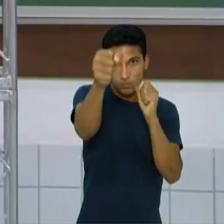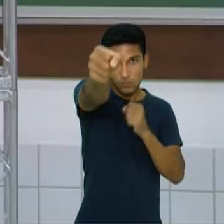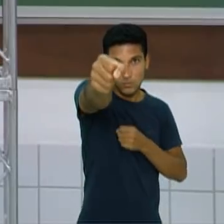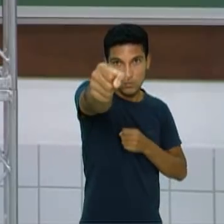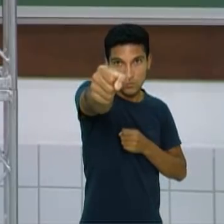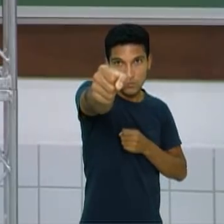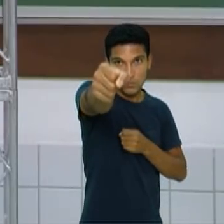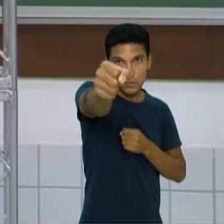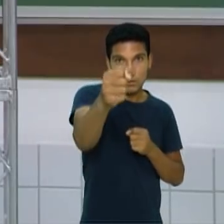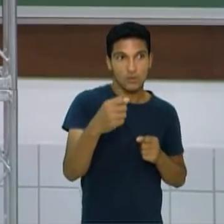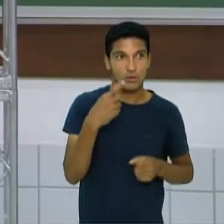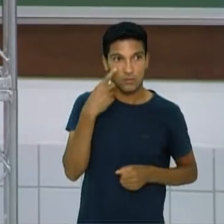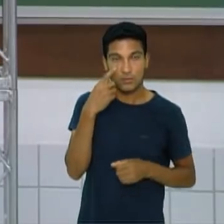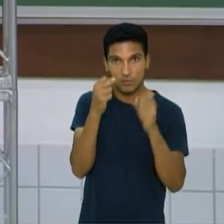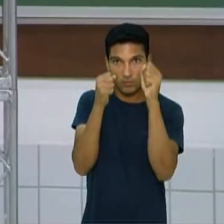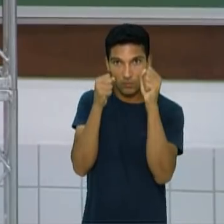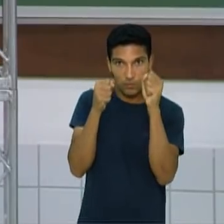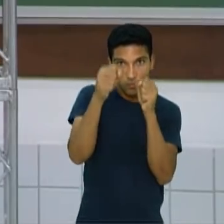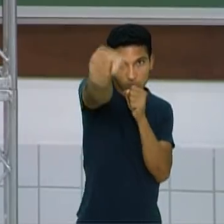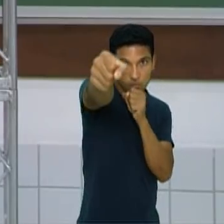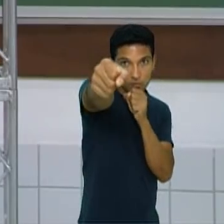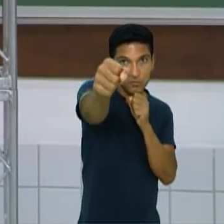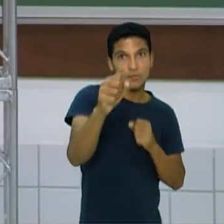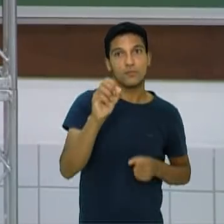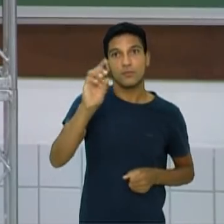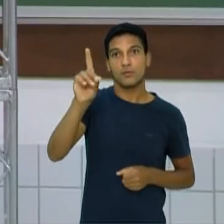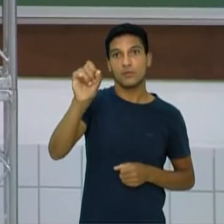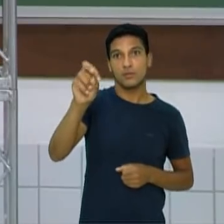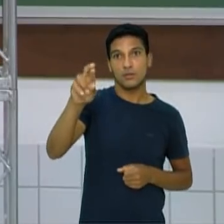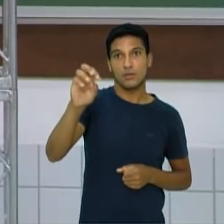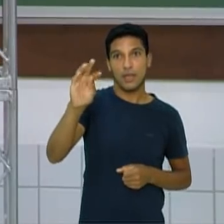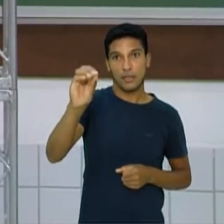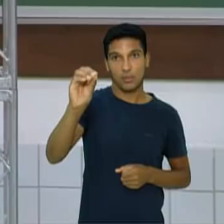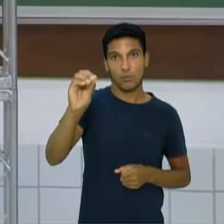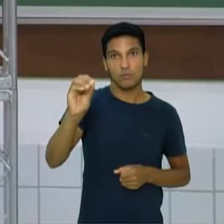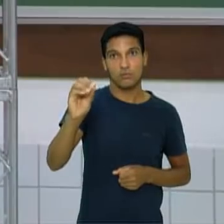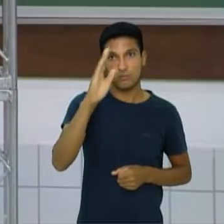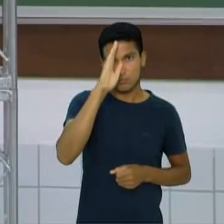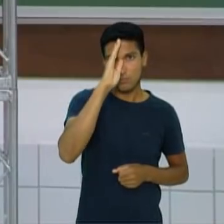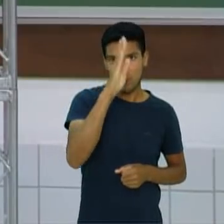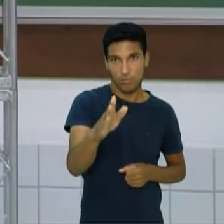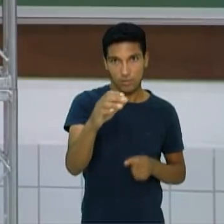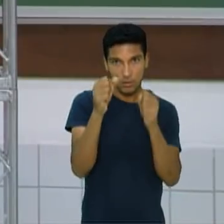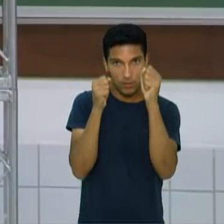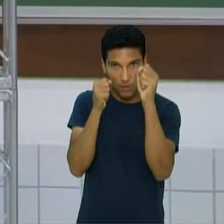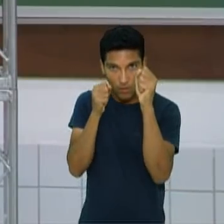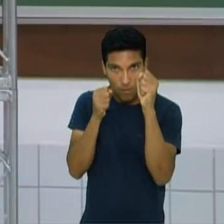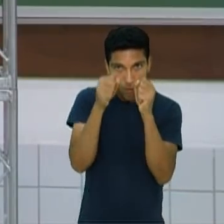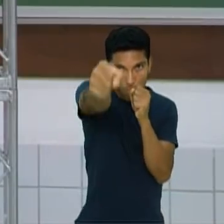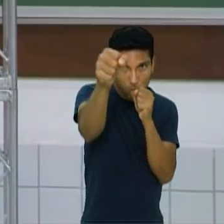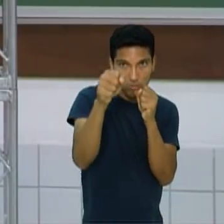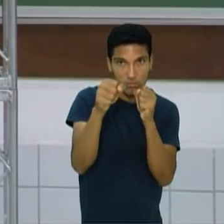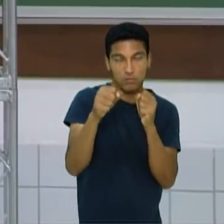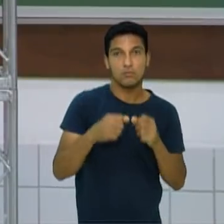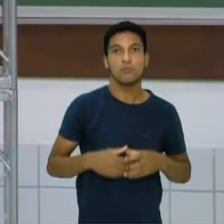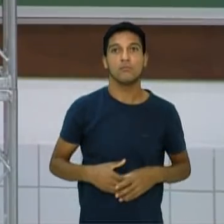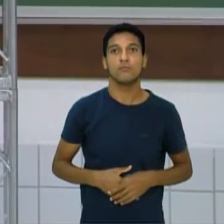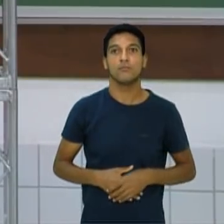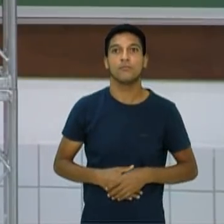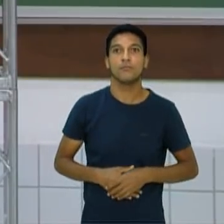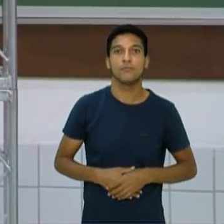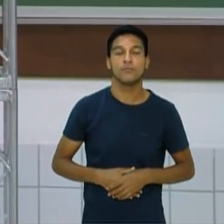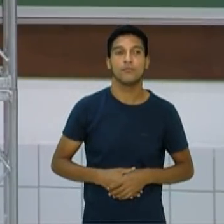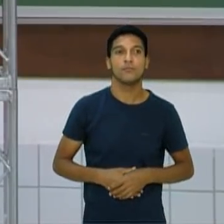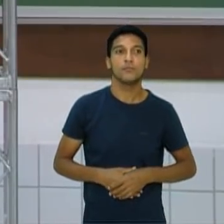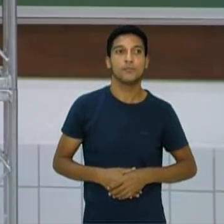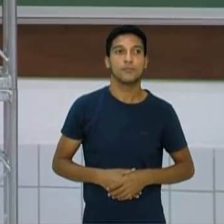Direto no meu adversário e volto. É um movimento mais lento, mas como o braço está saindo mais próximo do meu